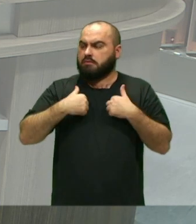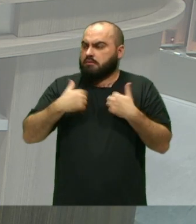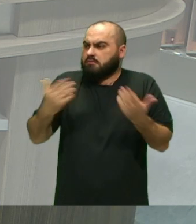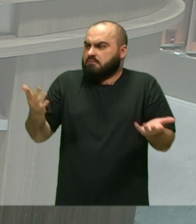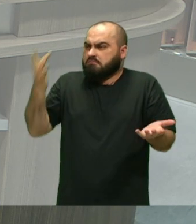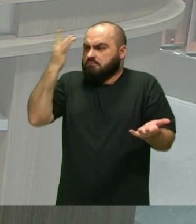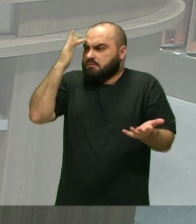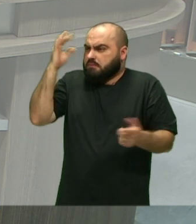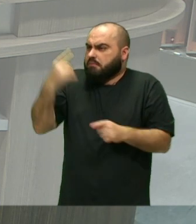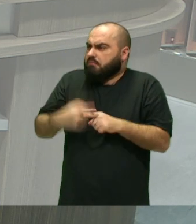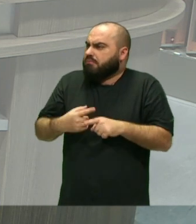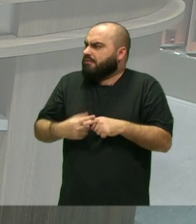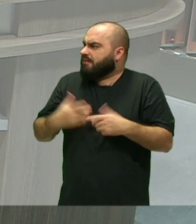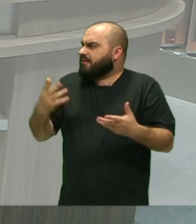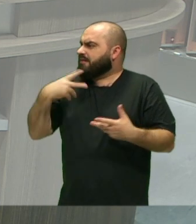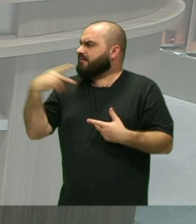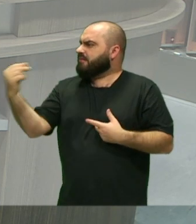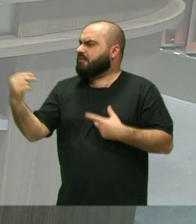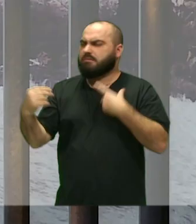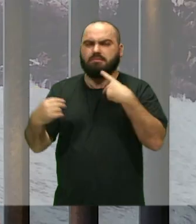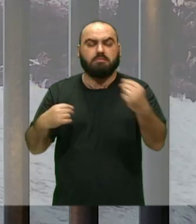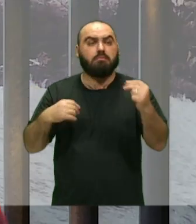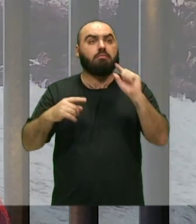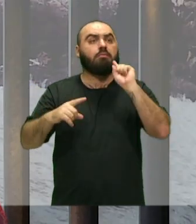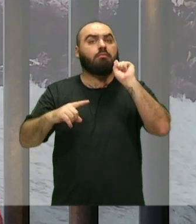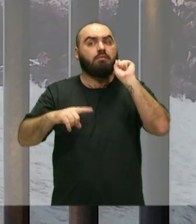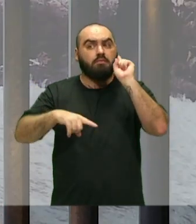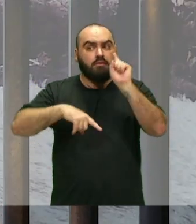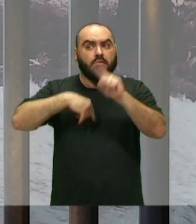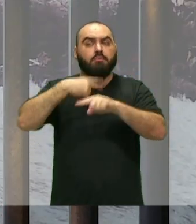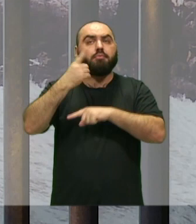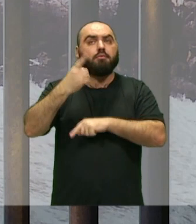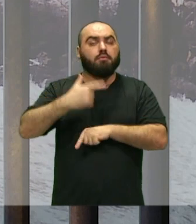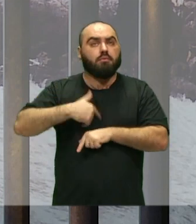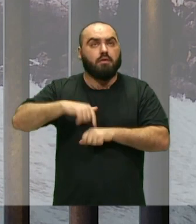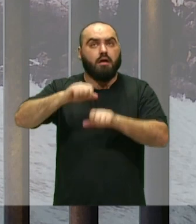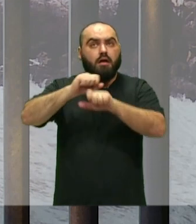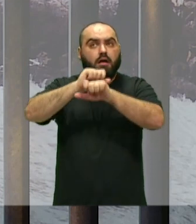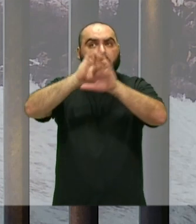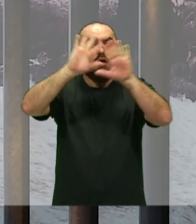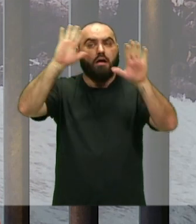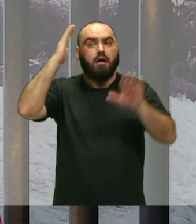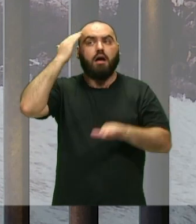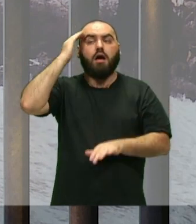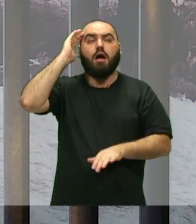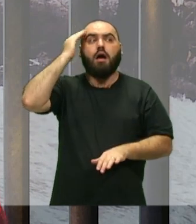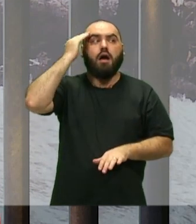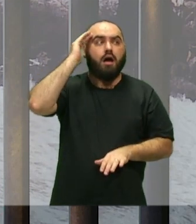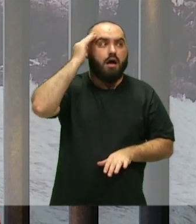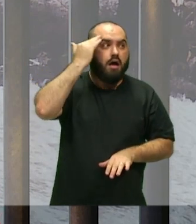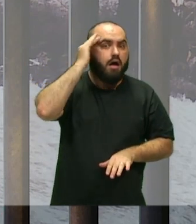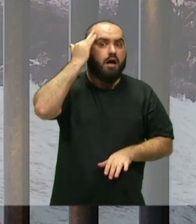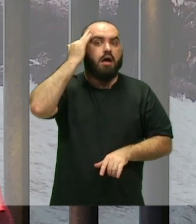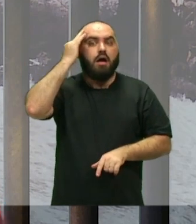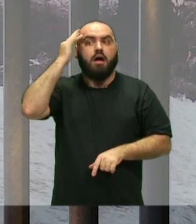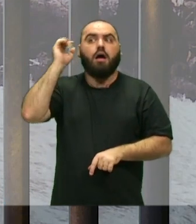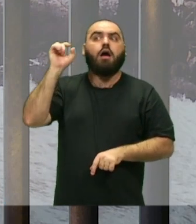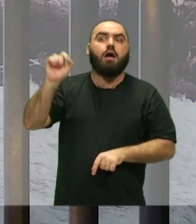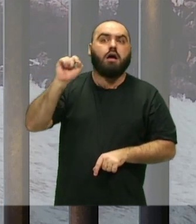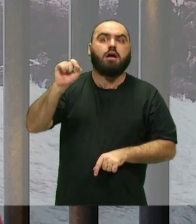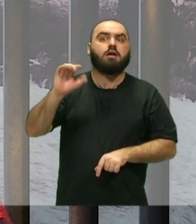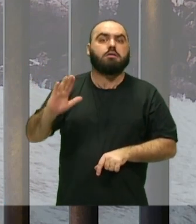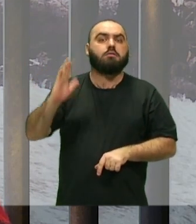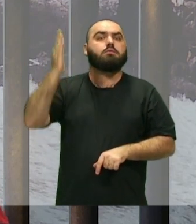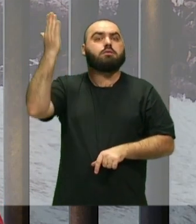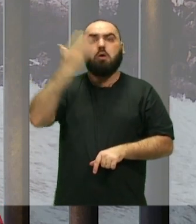motivo E só com o passar De algum tempo Que eu fui entendendo Eu fui começando A entender Todo esse processo De